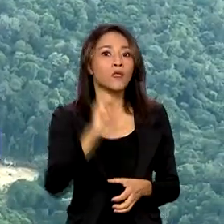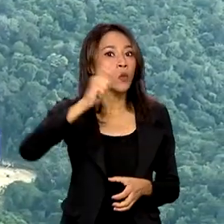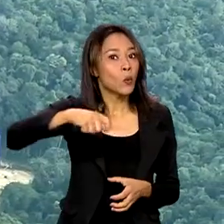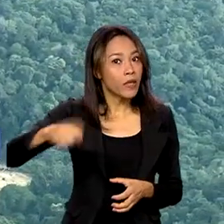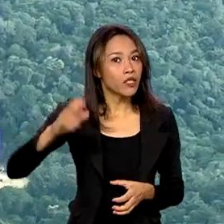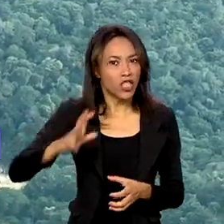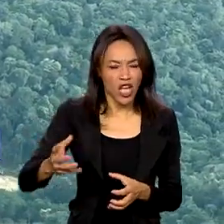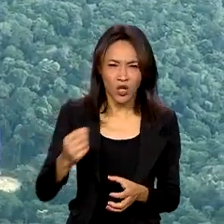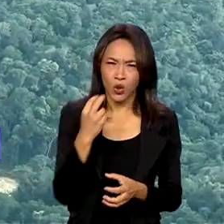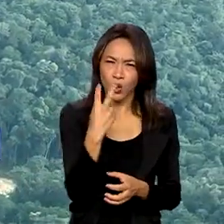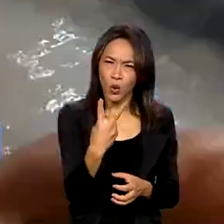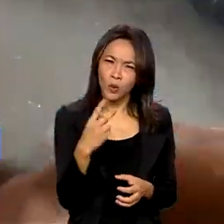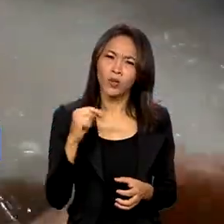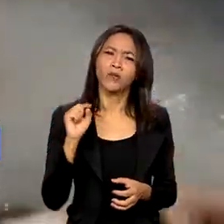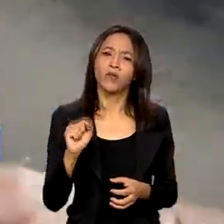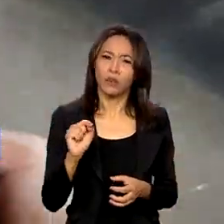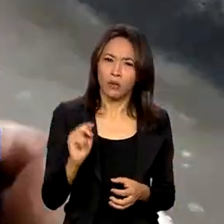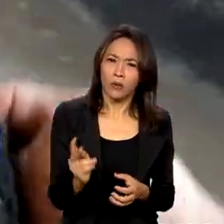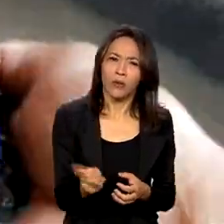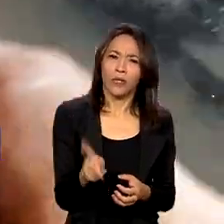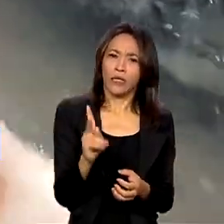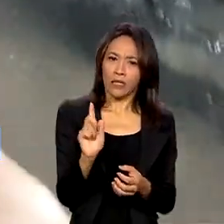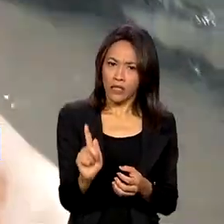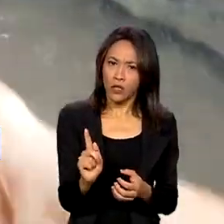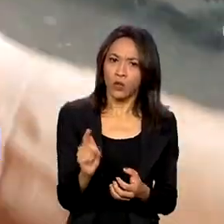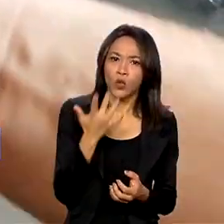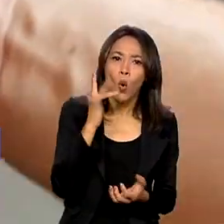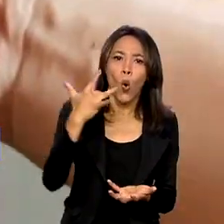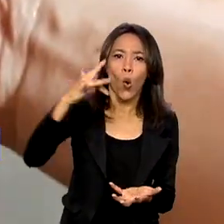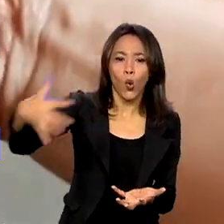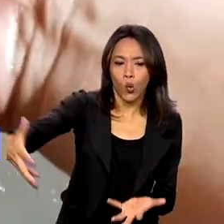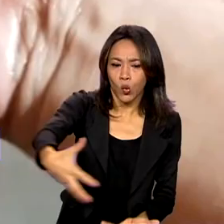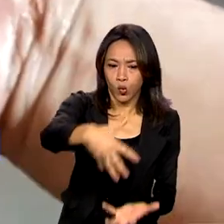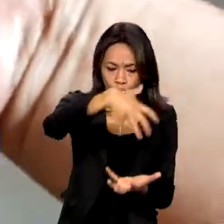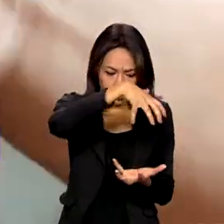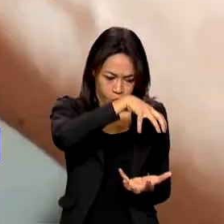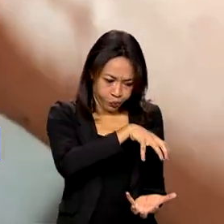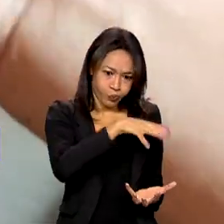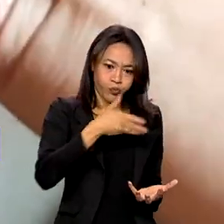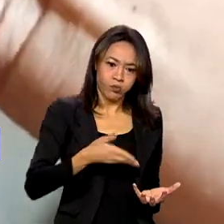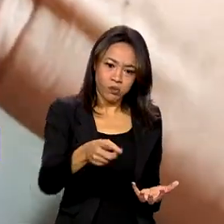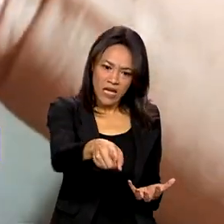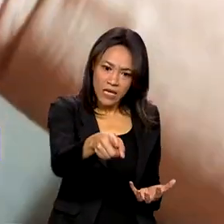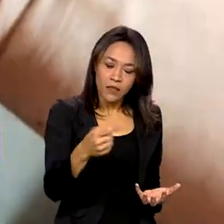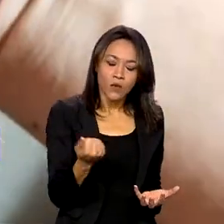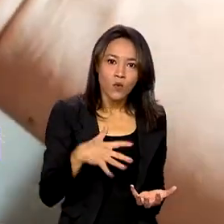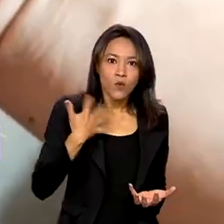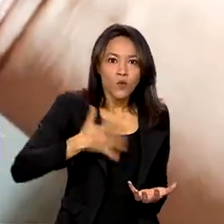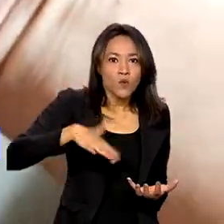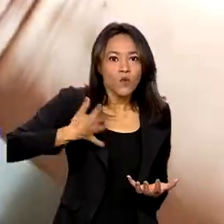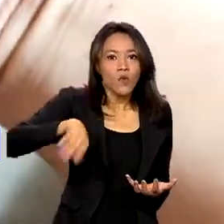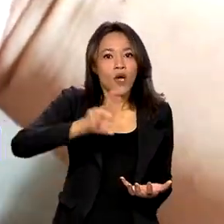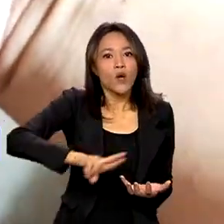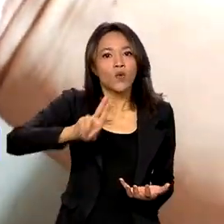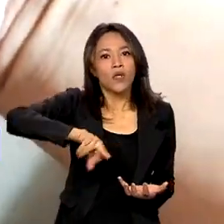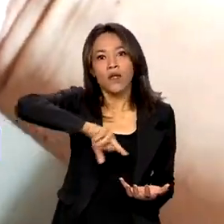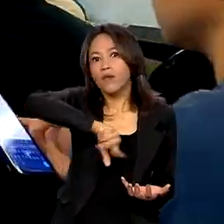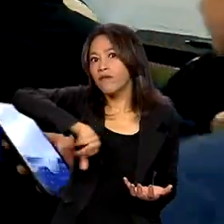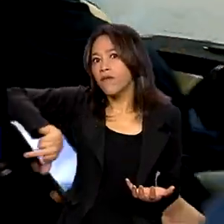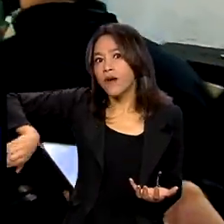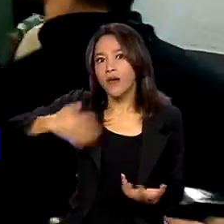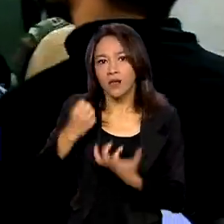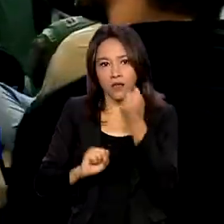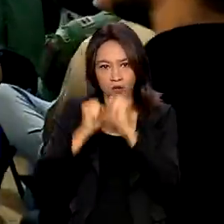quilos de ouro extraído ilegalmente, cerca de 42 mil quilos de cassiterita, um mineral valioso utilizado em várias indústrias.